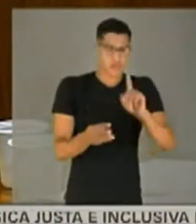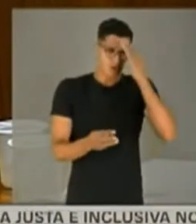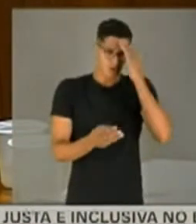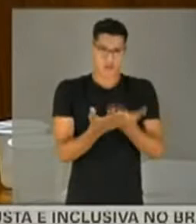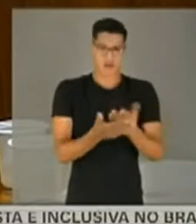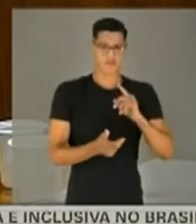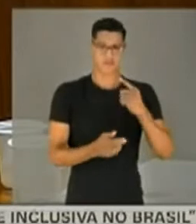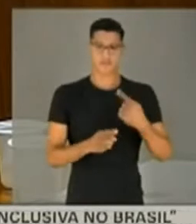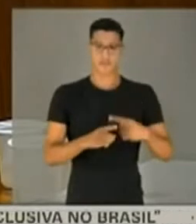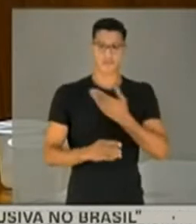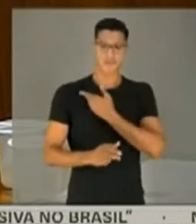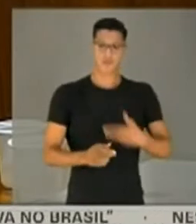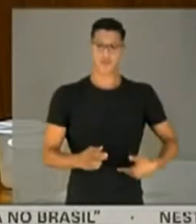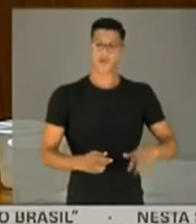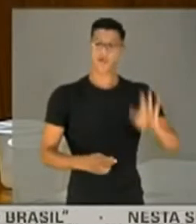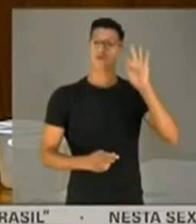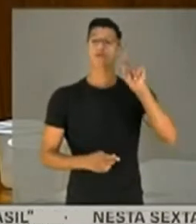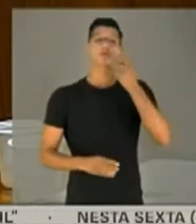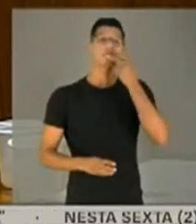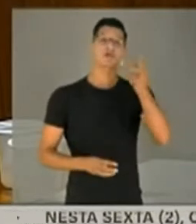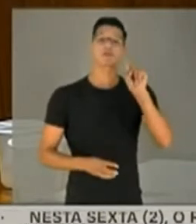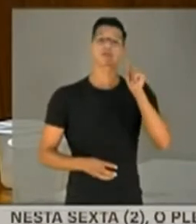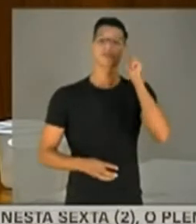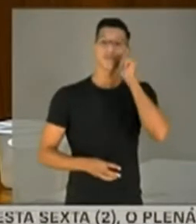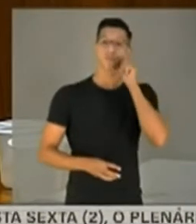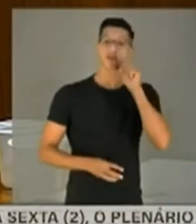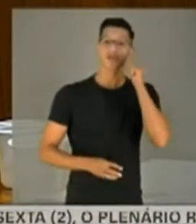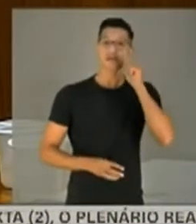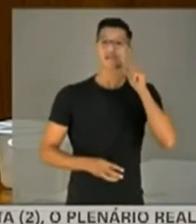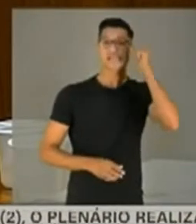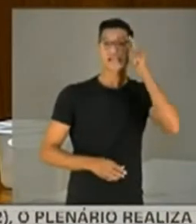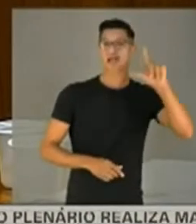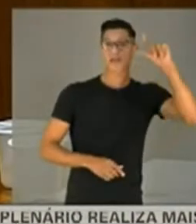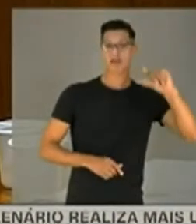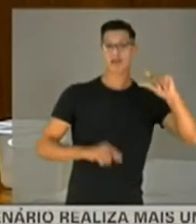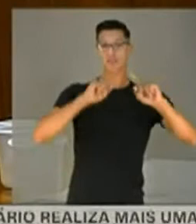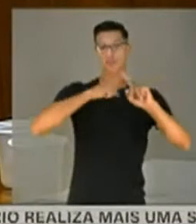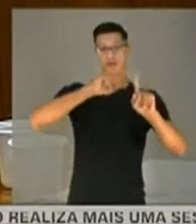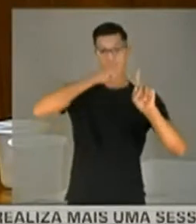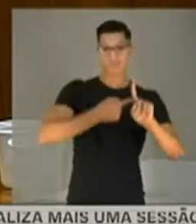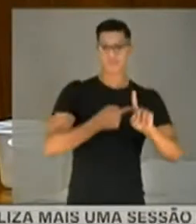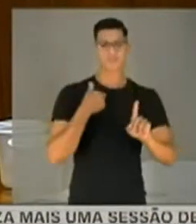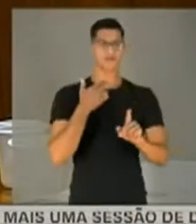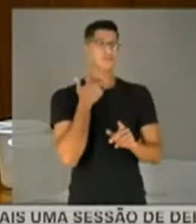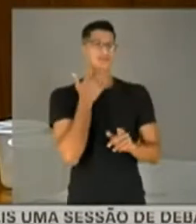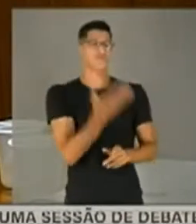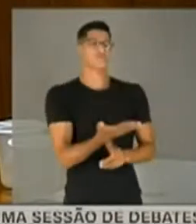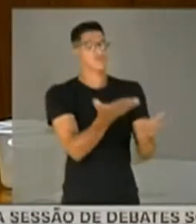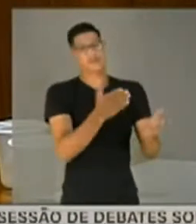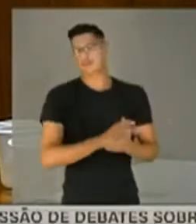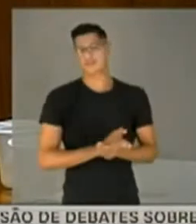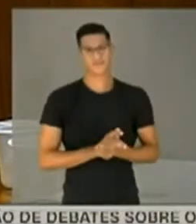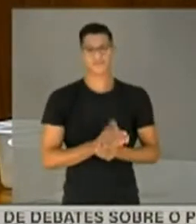Porque o governo federal que fala que uma mulher tem que ganhar menos porque é engravida, eu não posso ser favorável a ele.